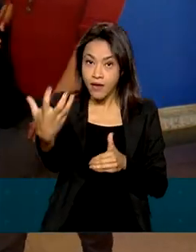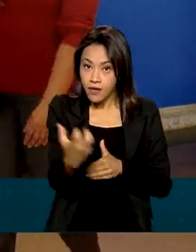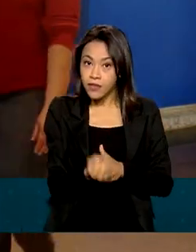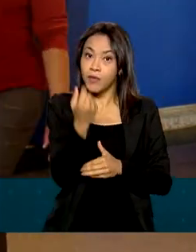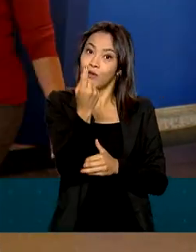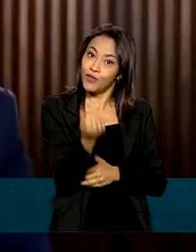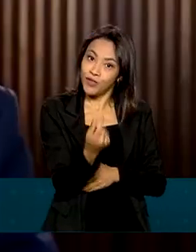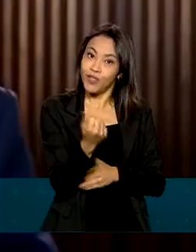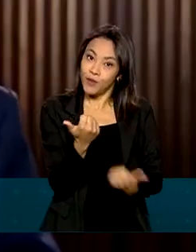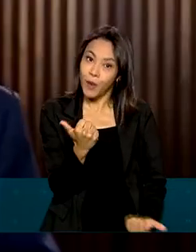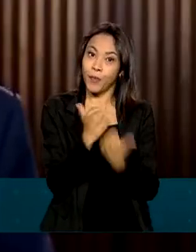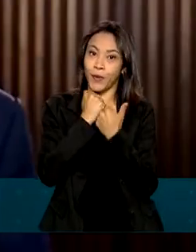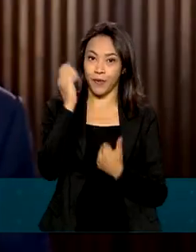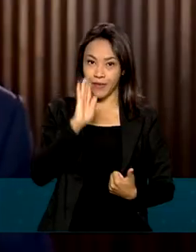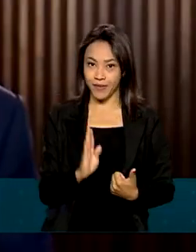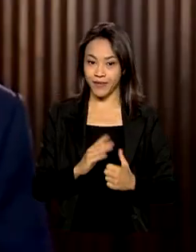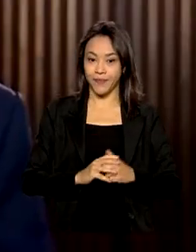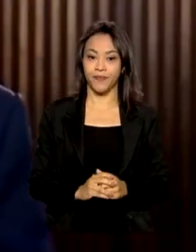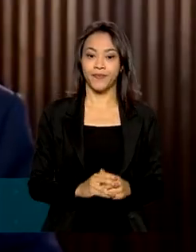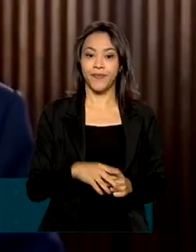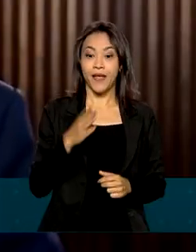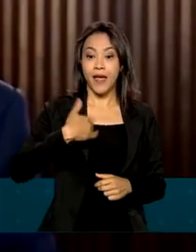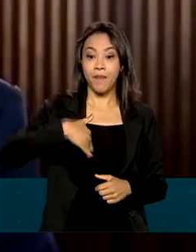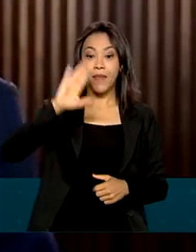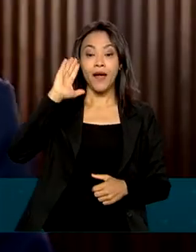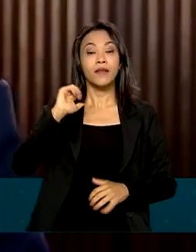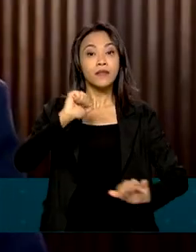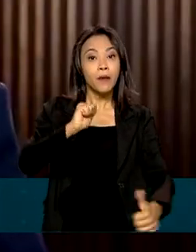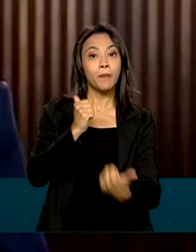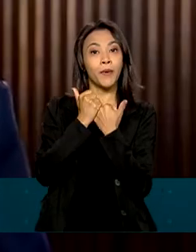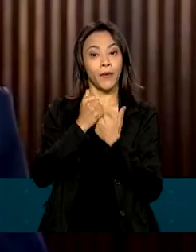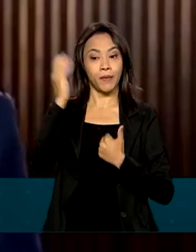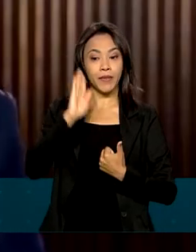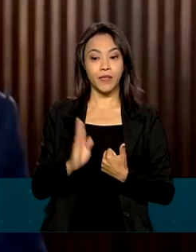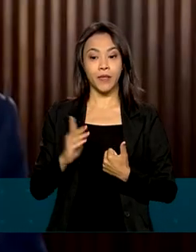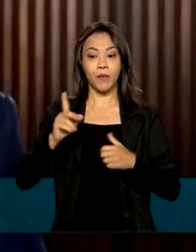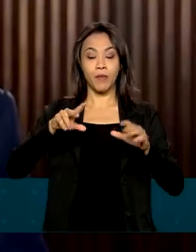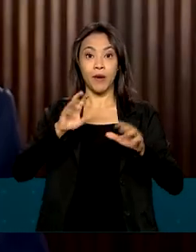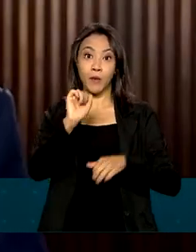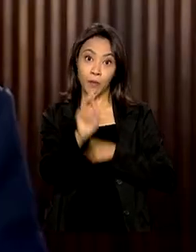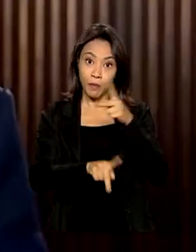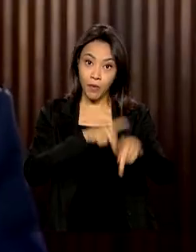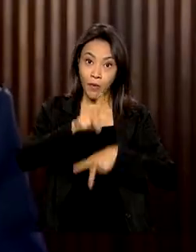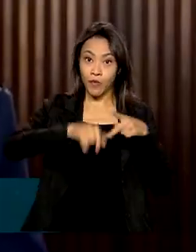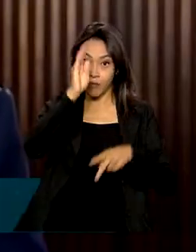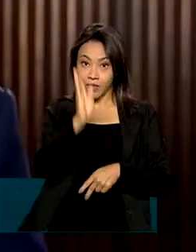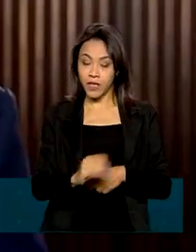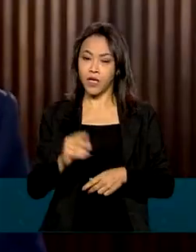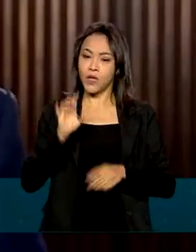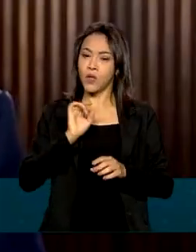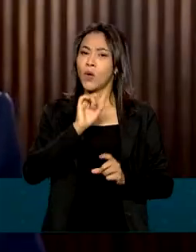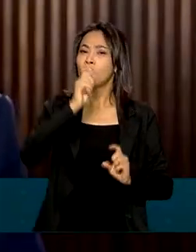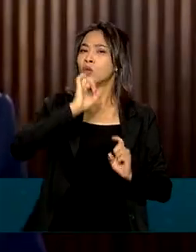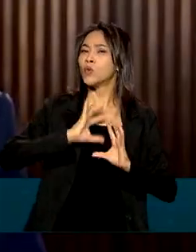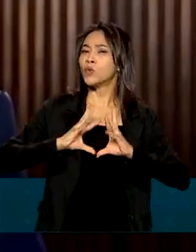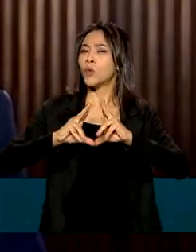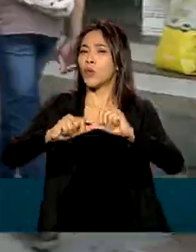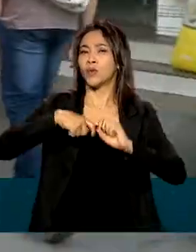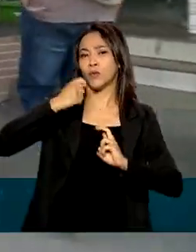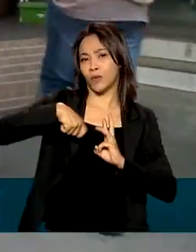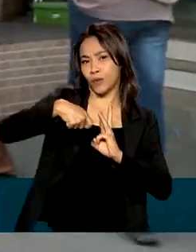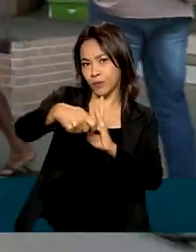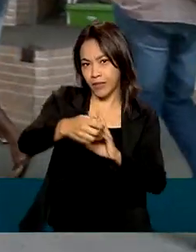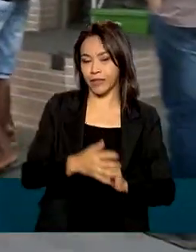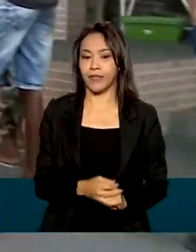Auxílio Brasil. É mais auxílio para mais brasileiros todos os meses, garantindo o sustento dos mais pobres.